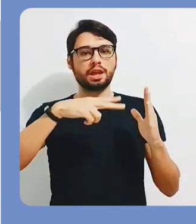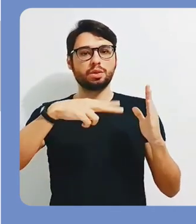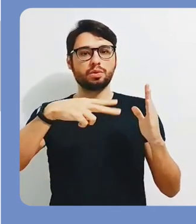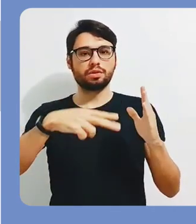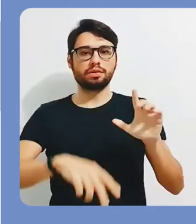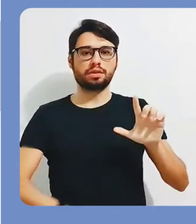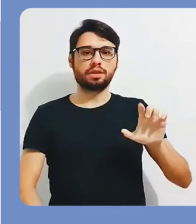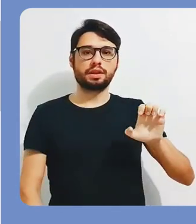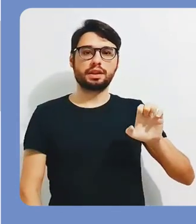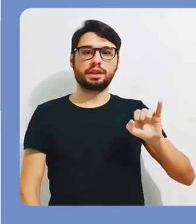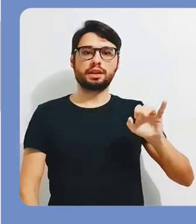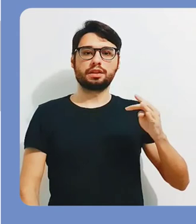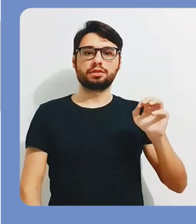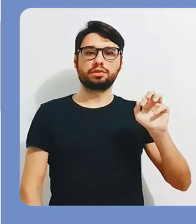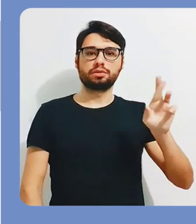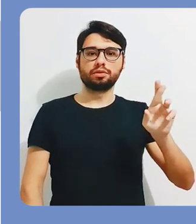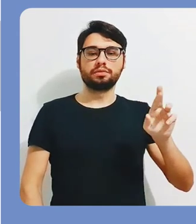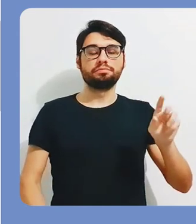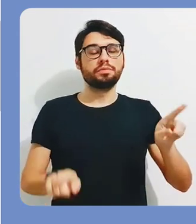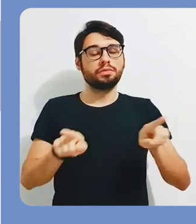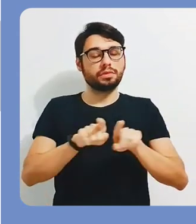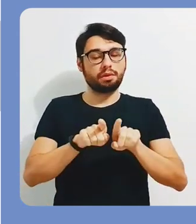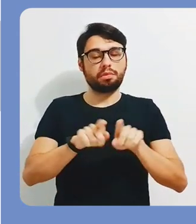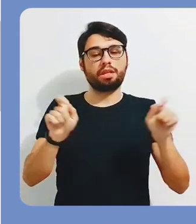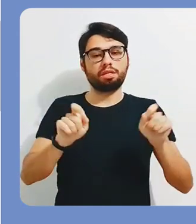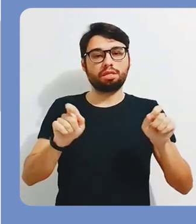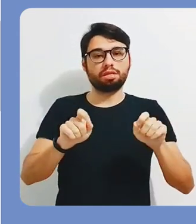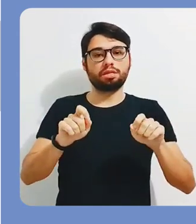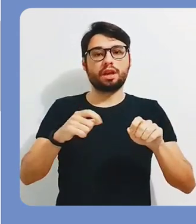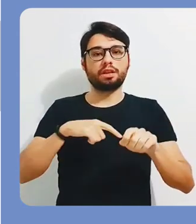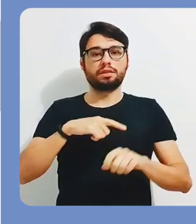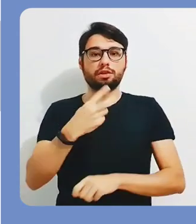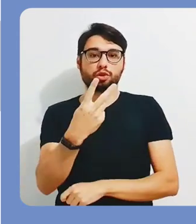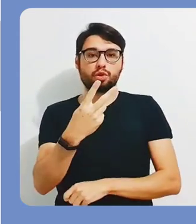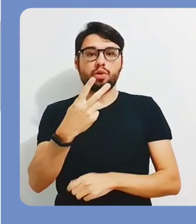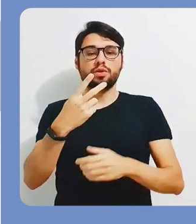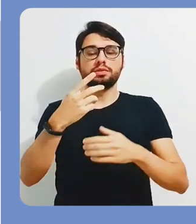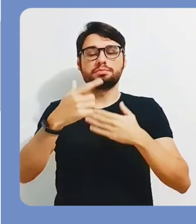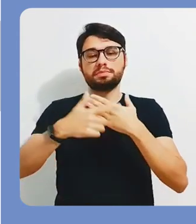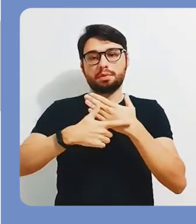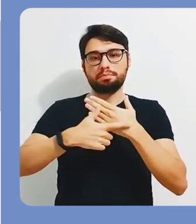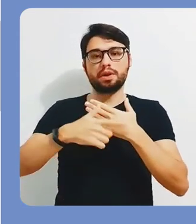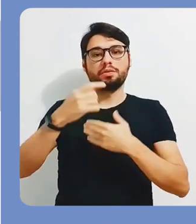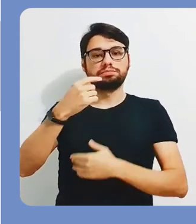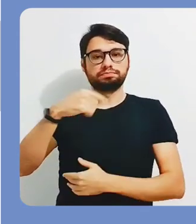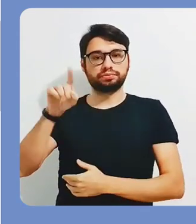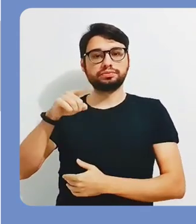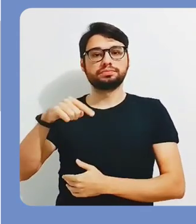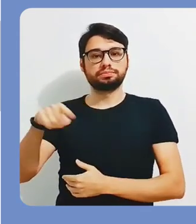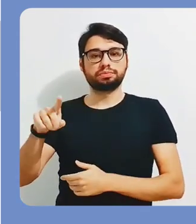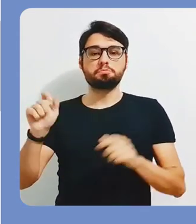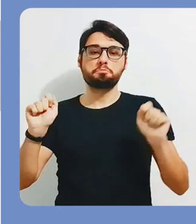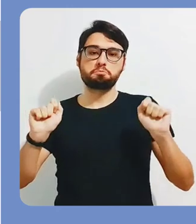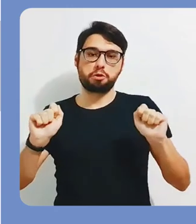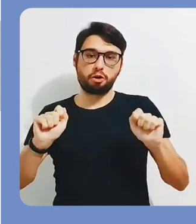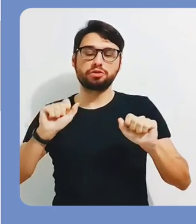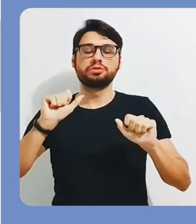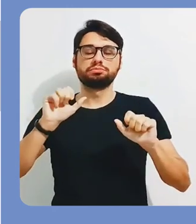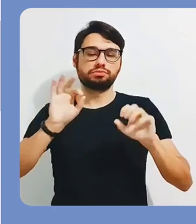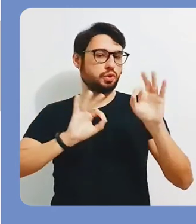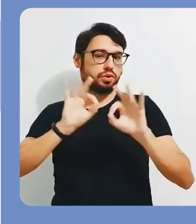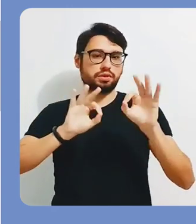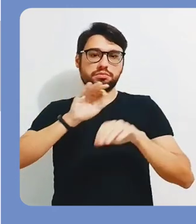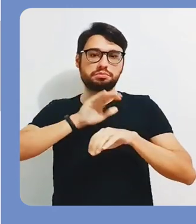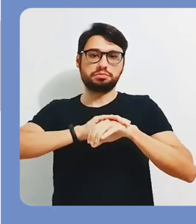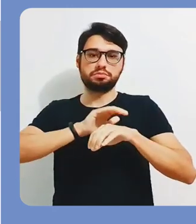papel também para o mesmo estudante. Então eu posso ter um papel de estudante, um papel de editor, ou eu posso ter um papel de